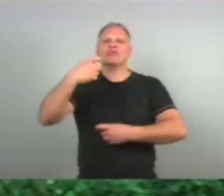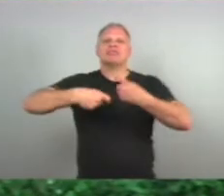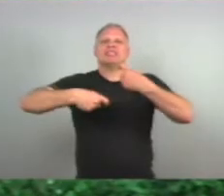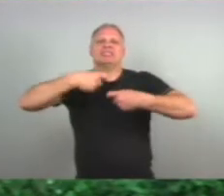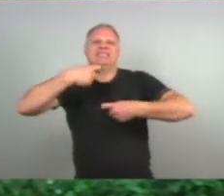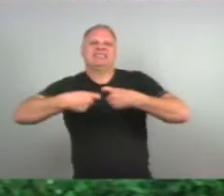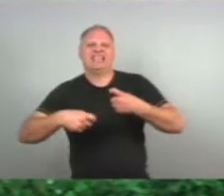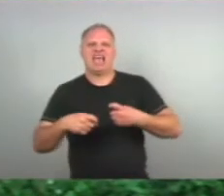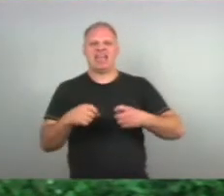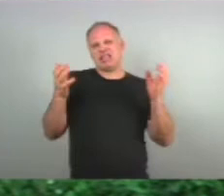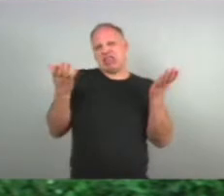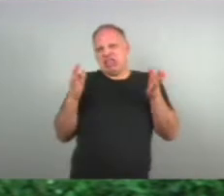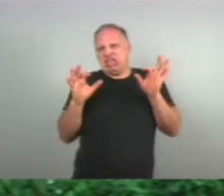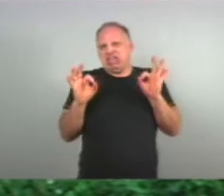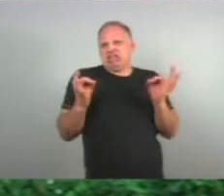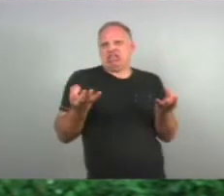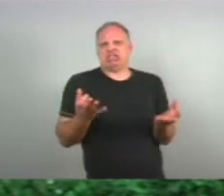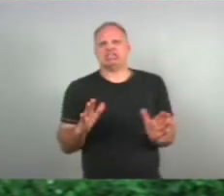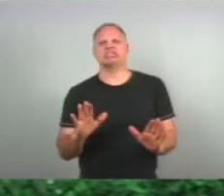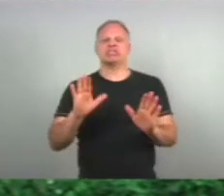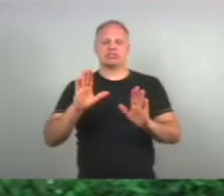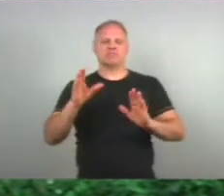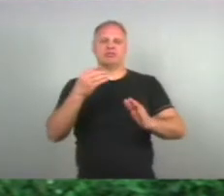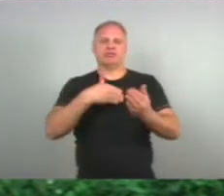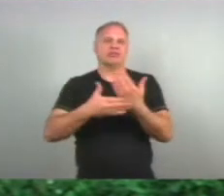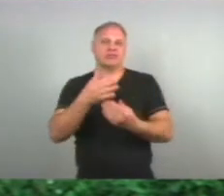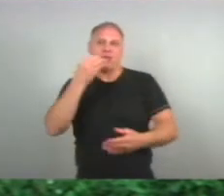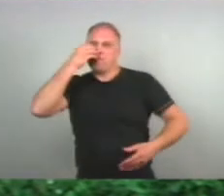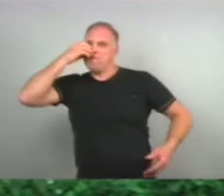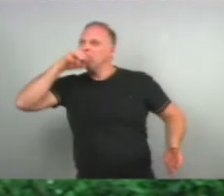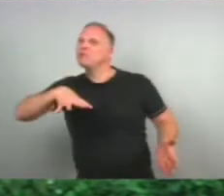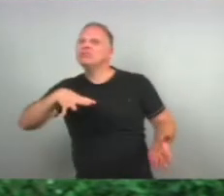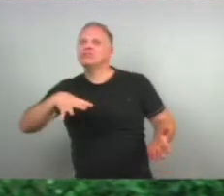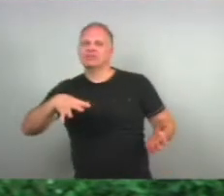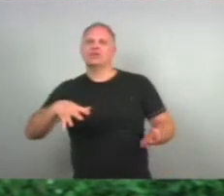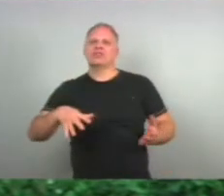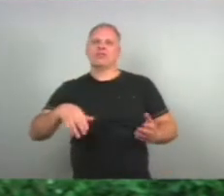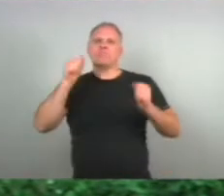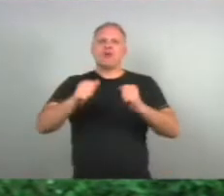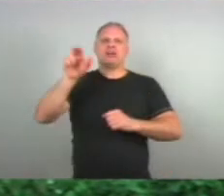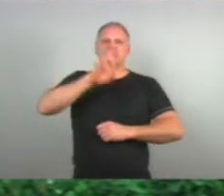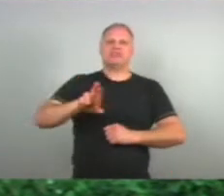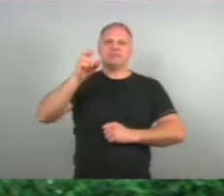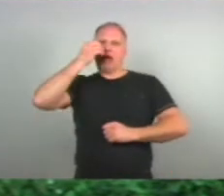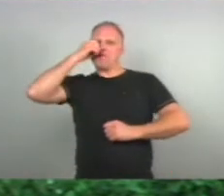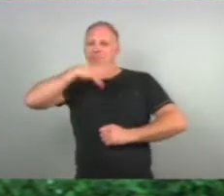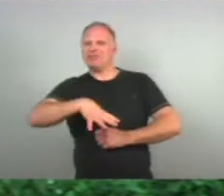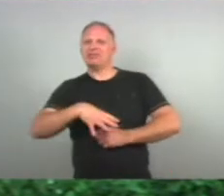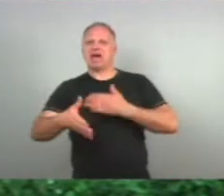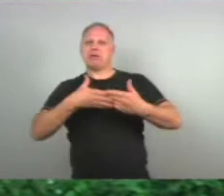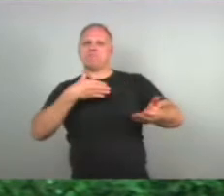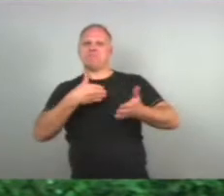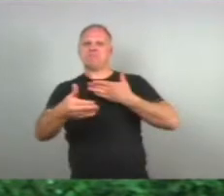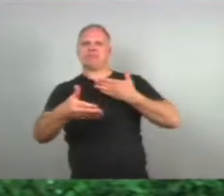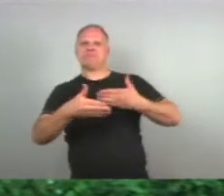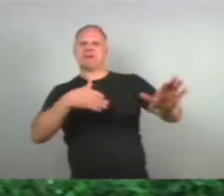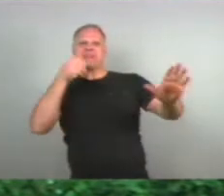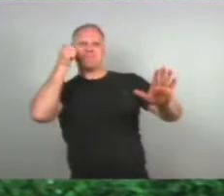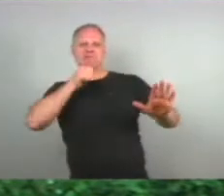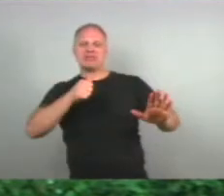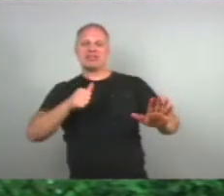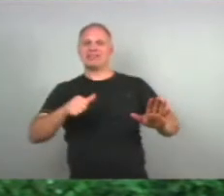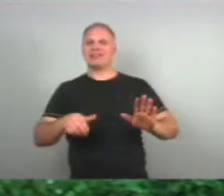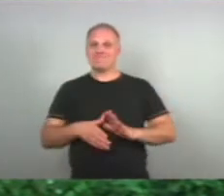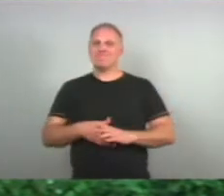Um objeto de De De depreciação Da figura feminina Da figura feminina